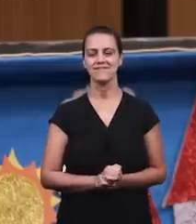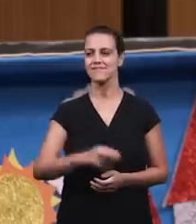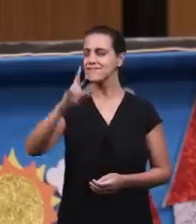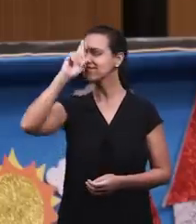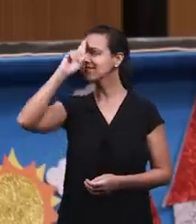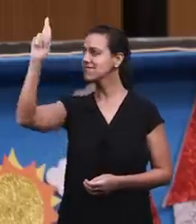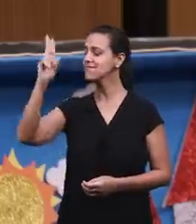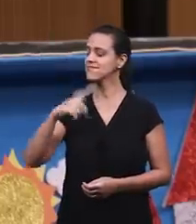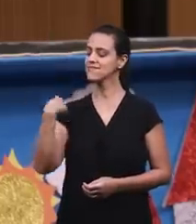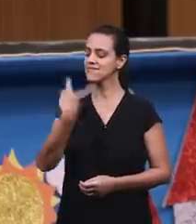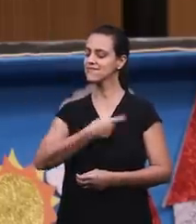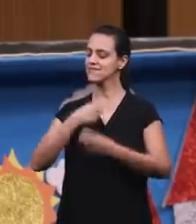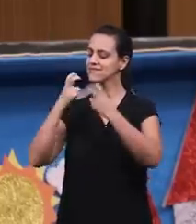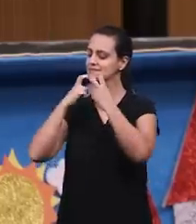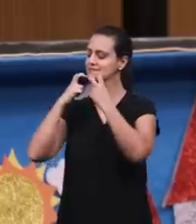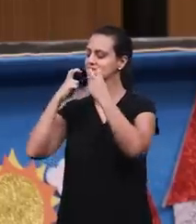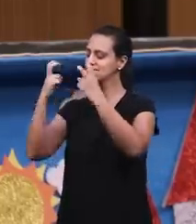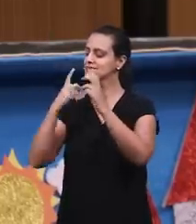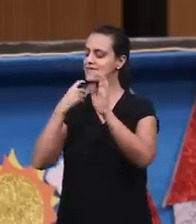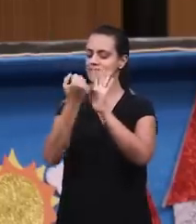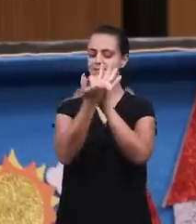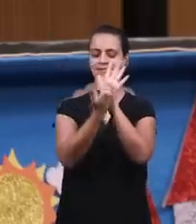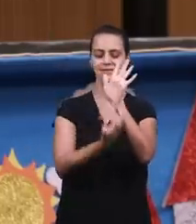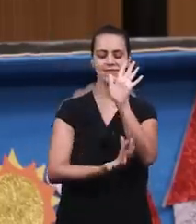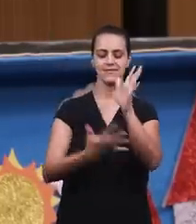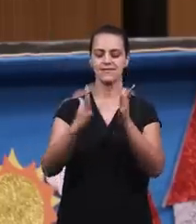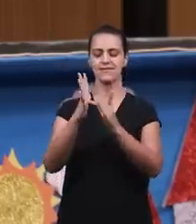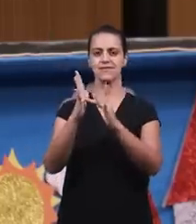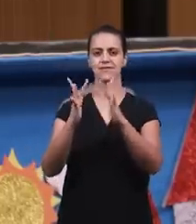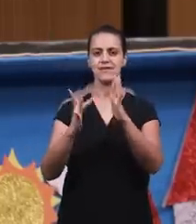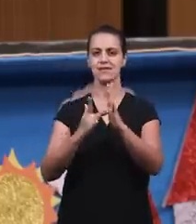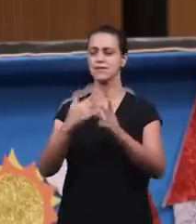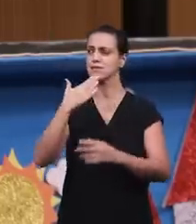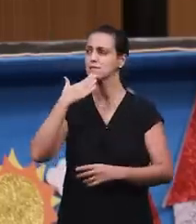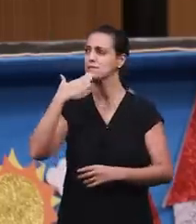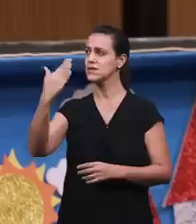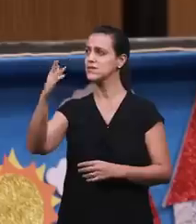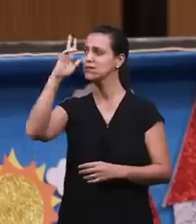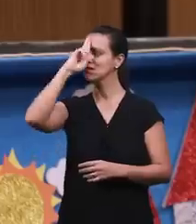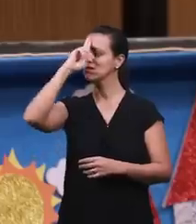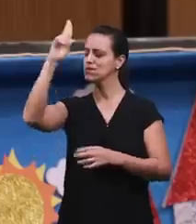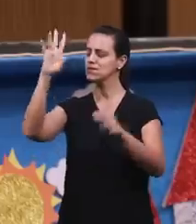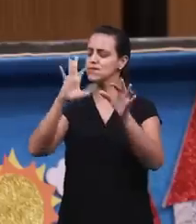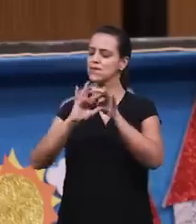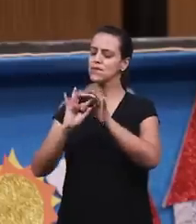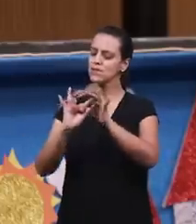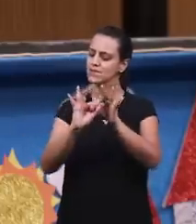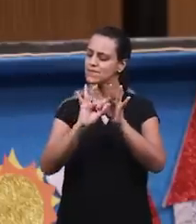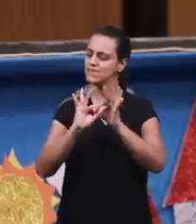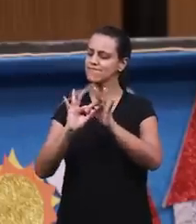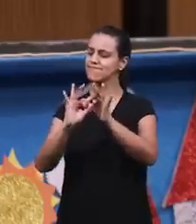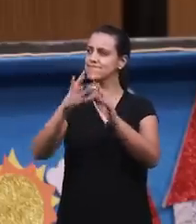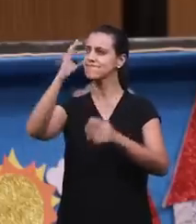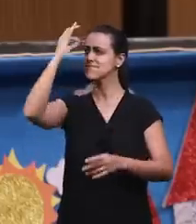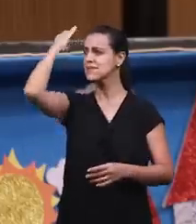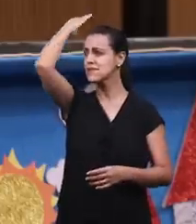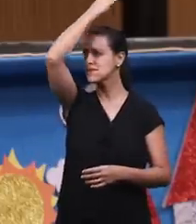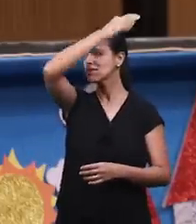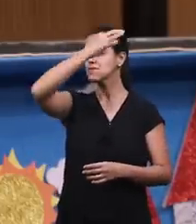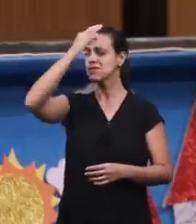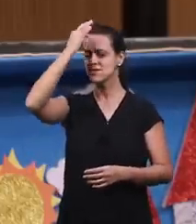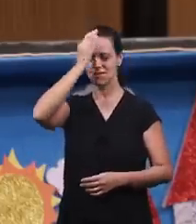Senhor, nós clamamos pelo sangue de Jesus. Pedimos comunhão com o Teu Espírito Santo.